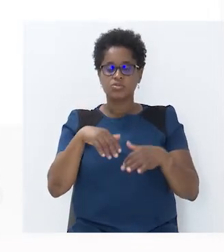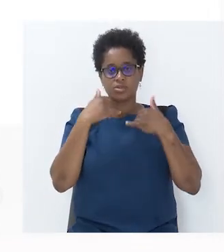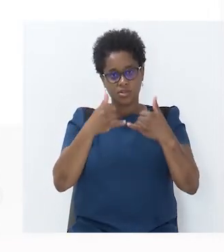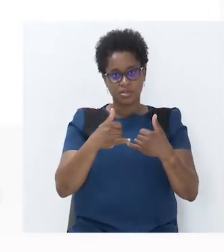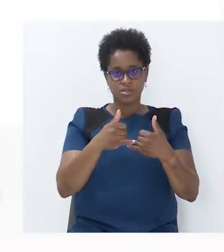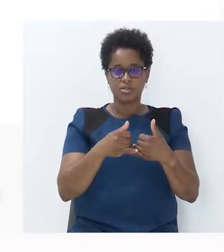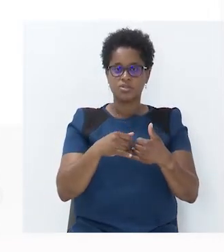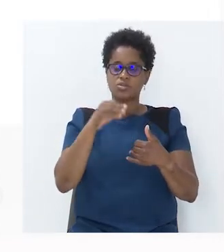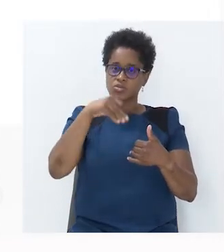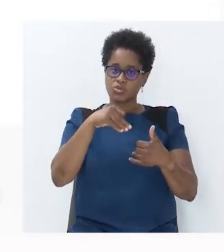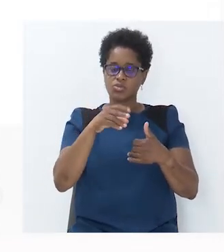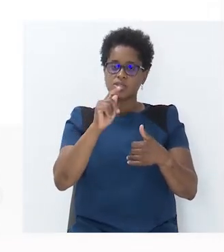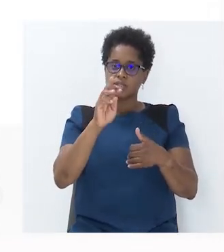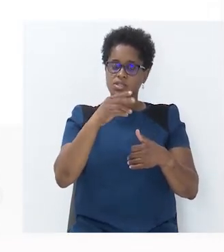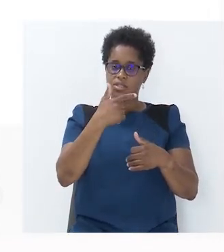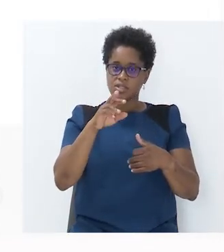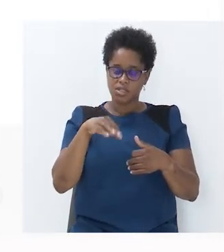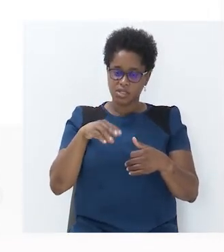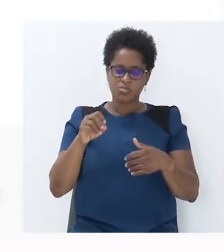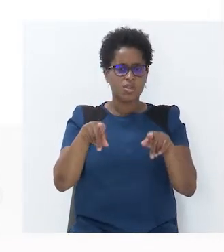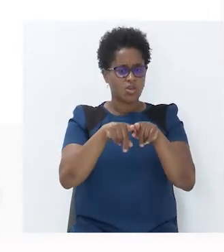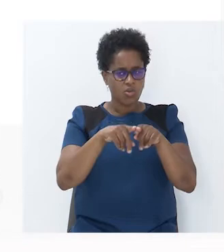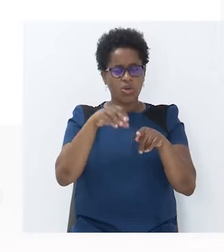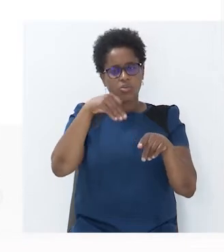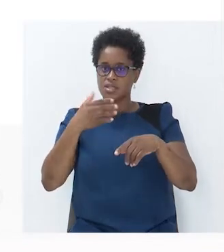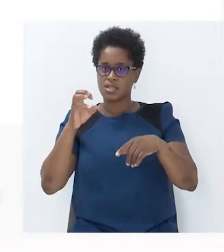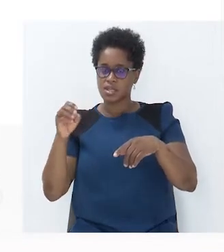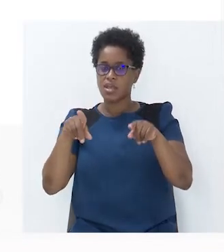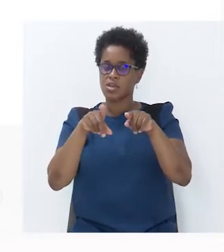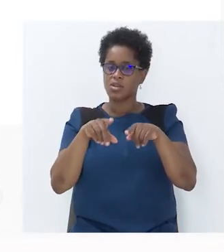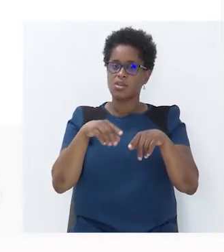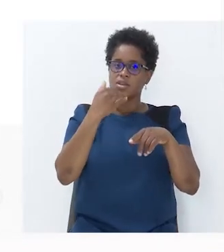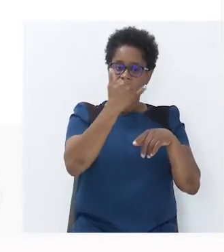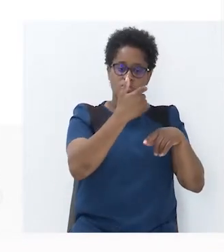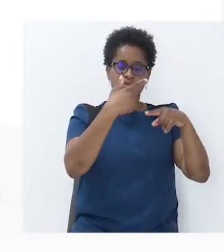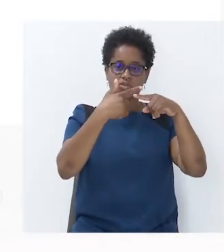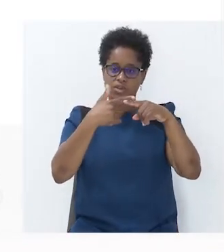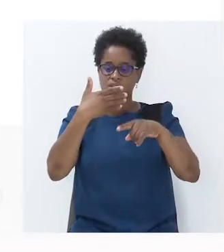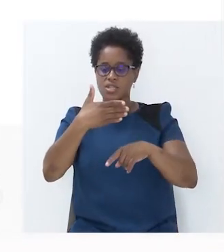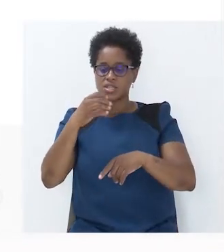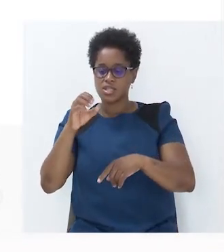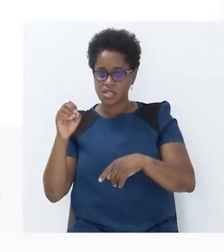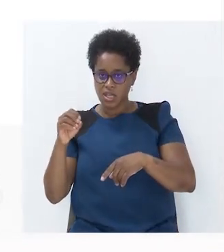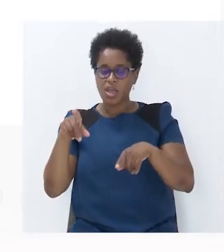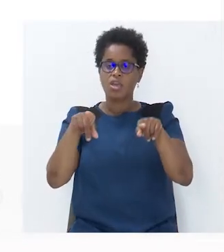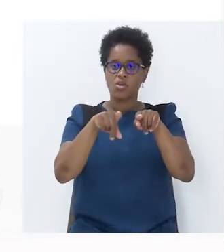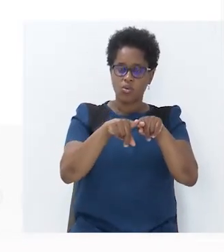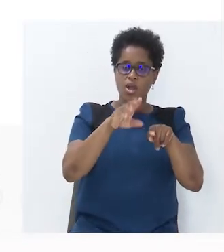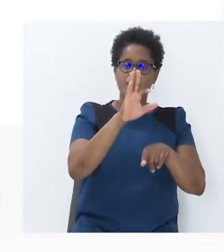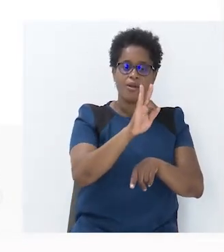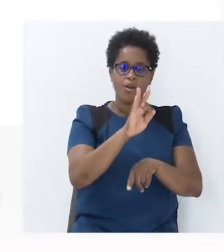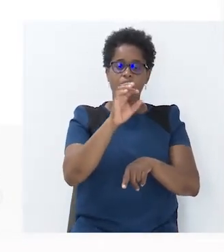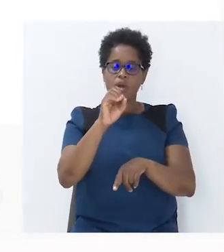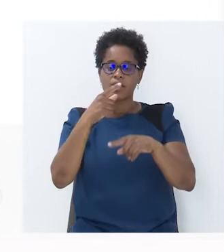extremos é igual ao produto dos meios. Ou seja, 2 vezes 100 é igual a